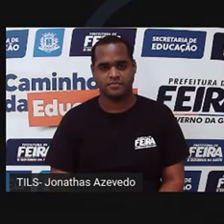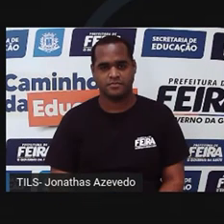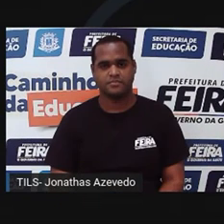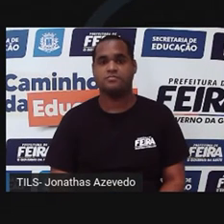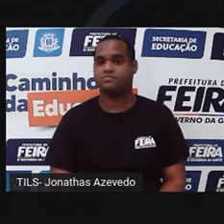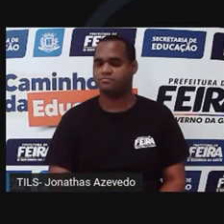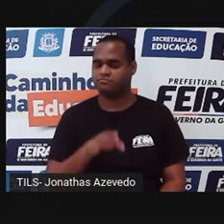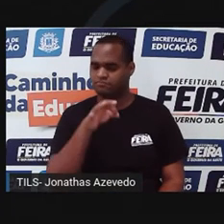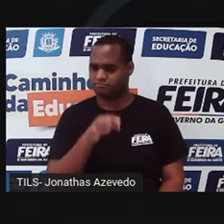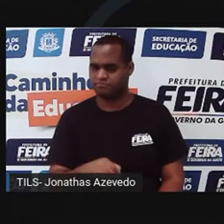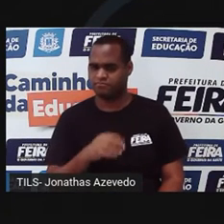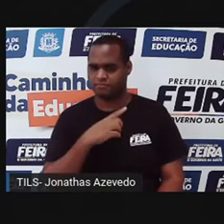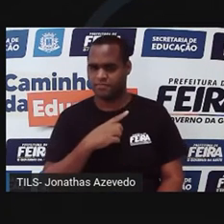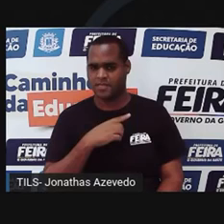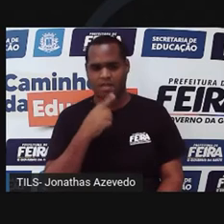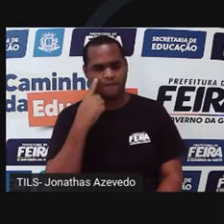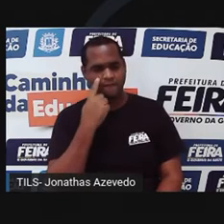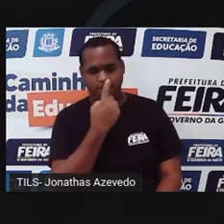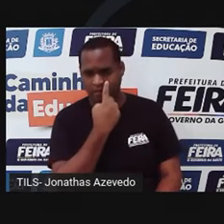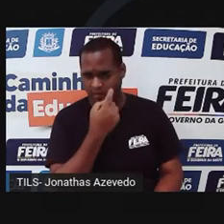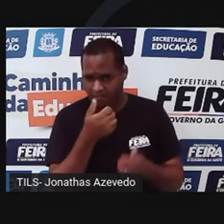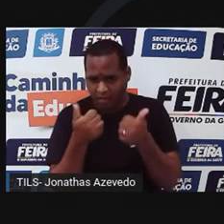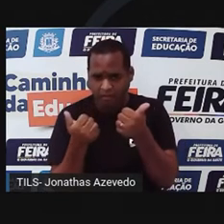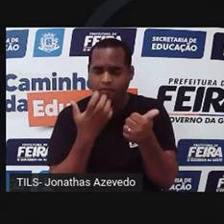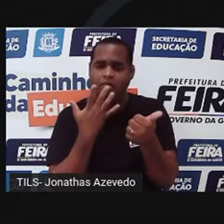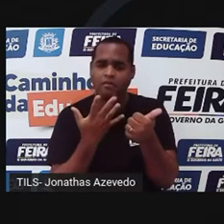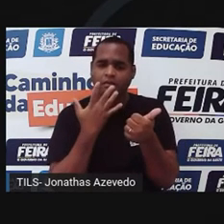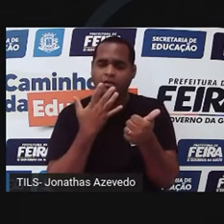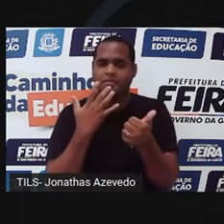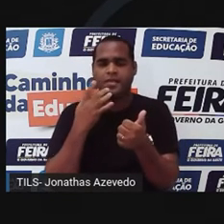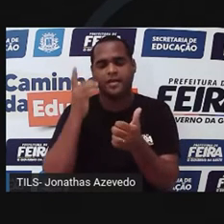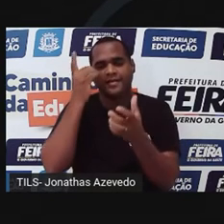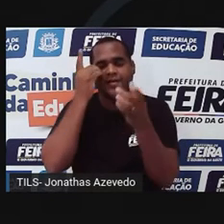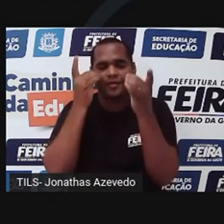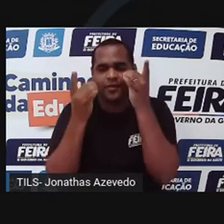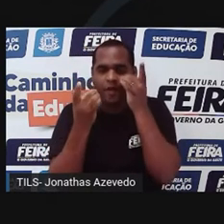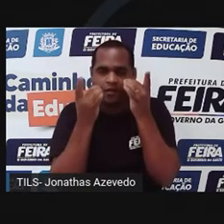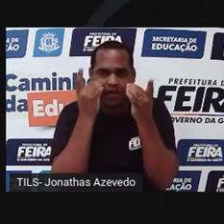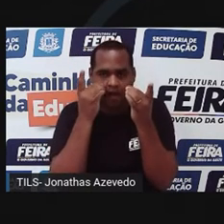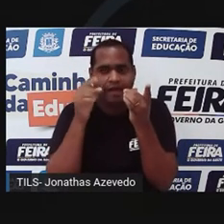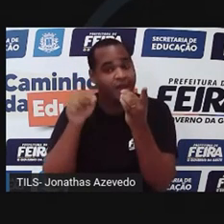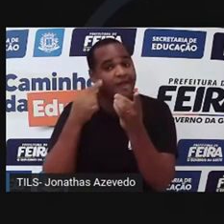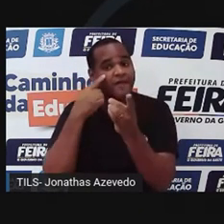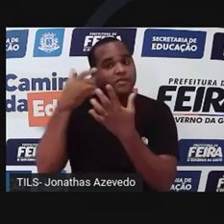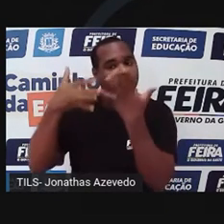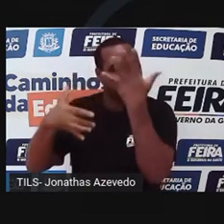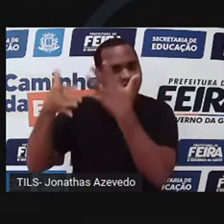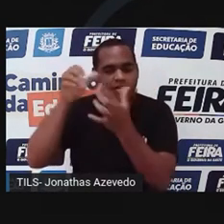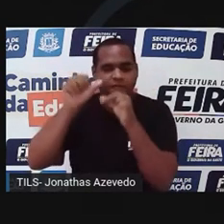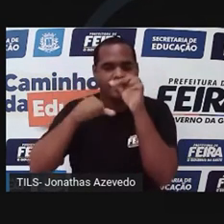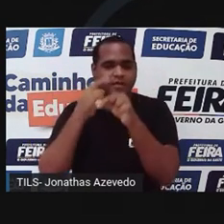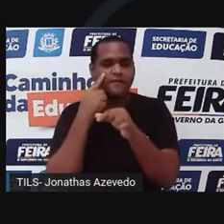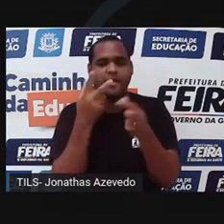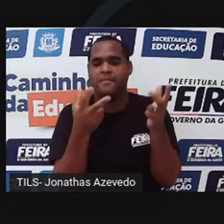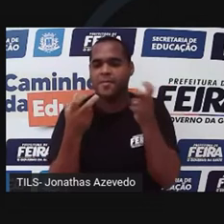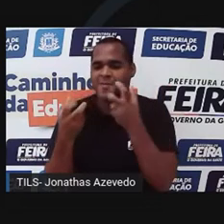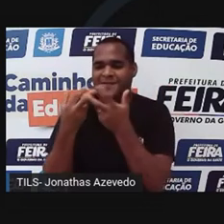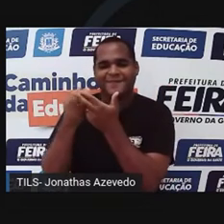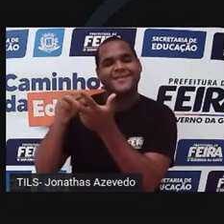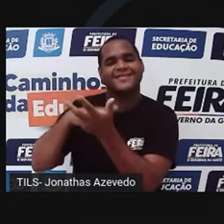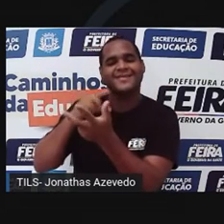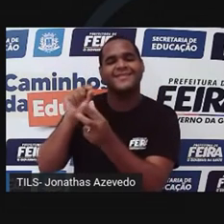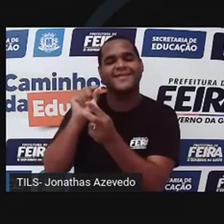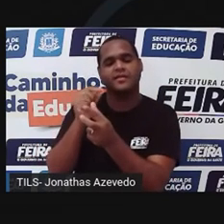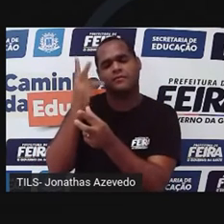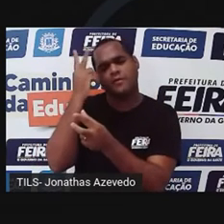Tem certeza que enxerga bem as cores? O daltonismo, um distúrbio da visão que interfere na percepção das cores, é